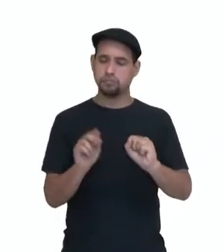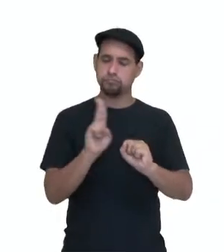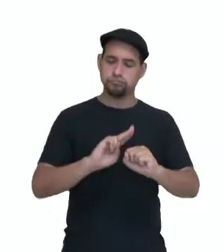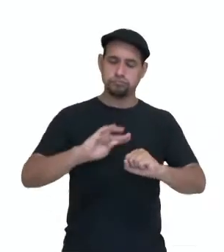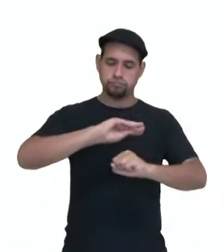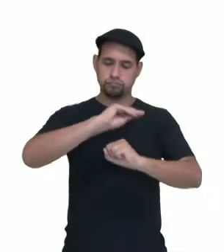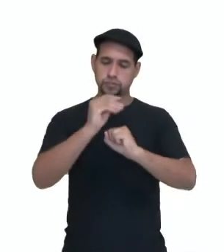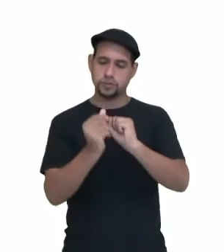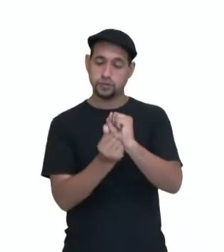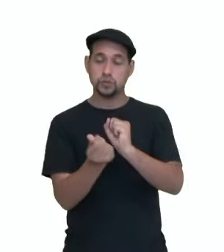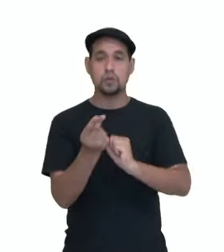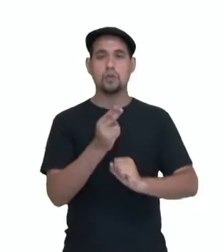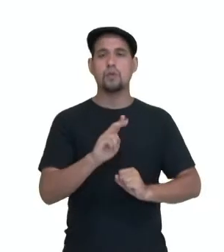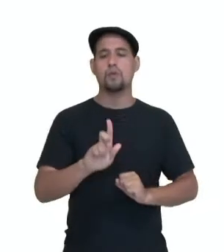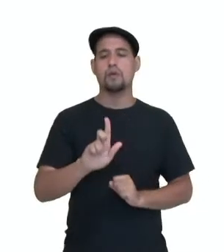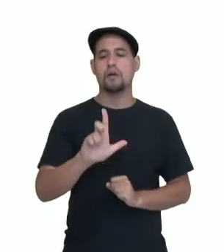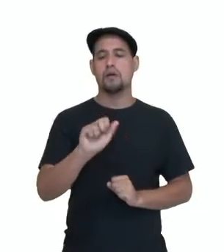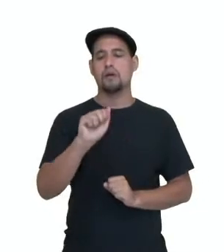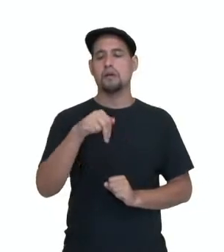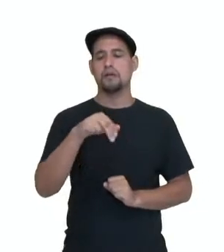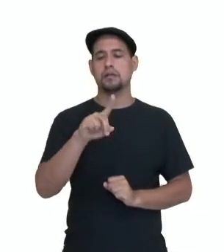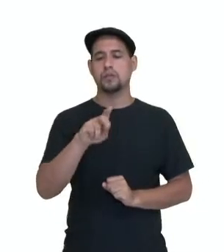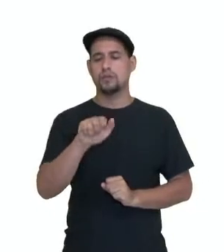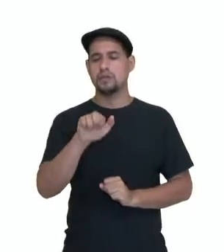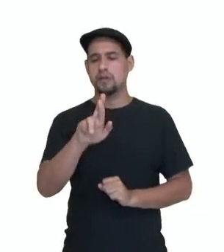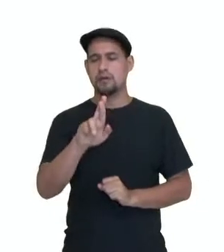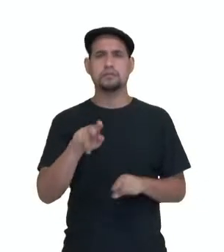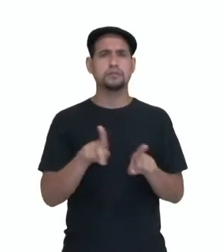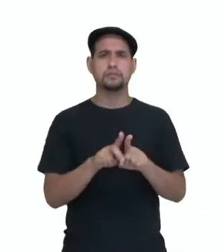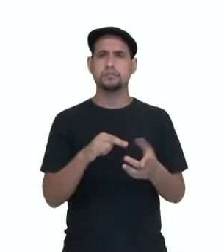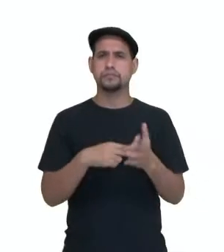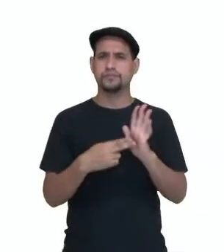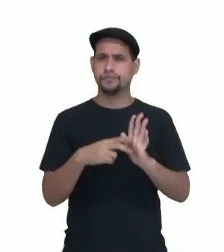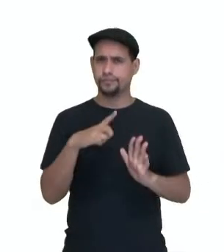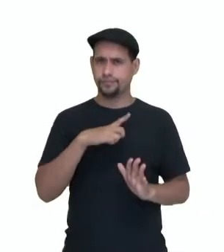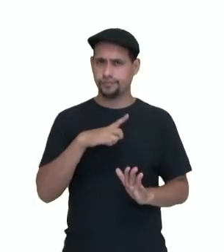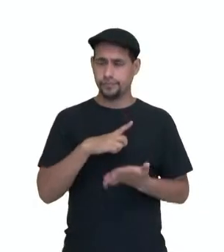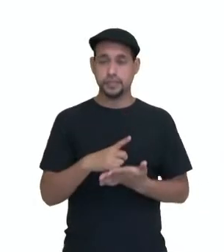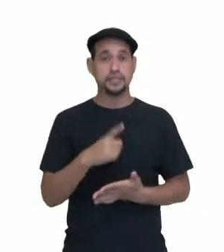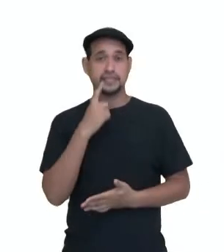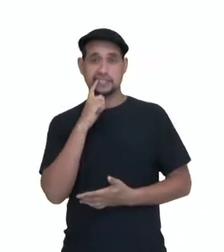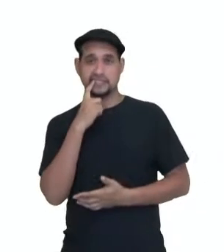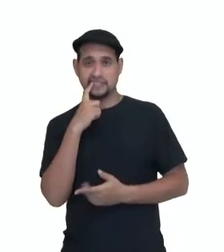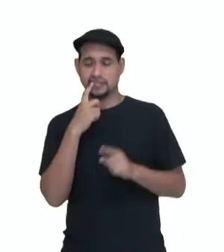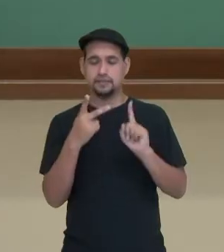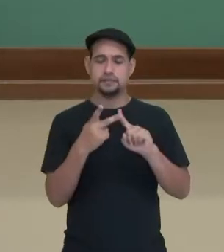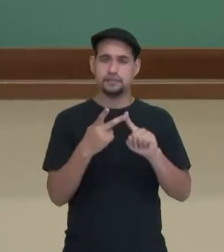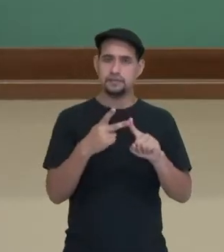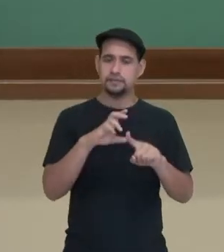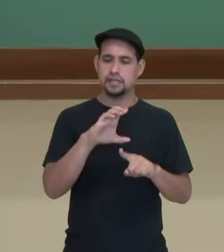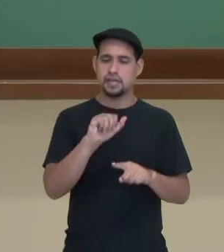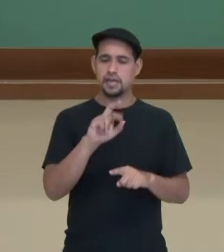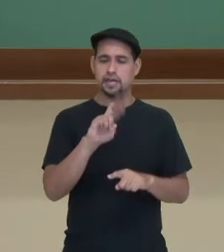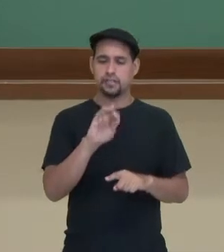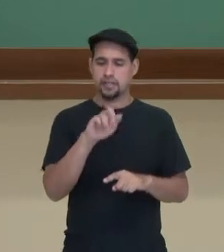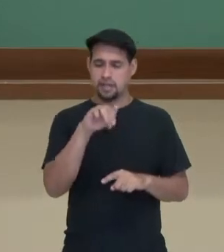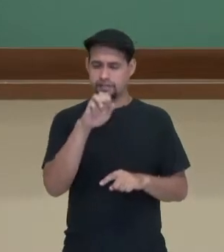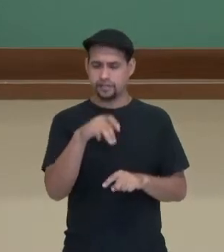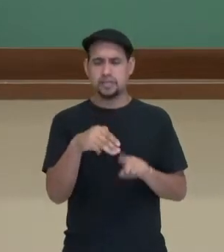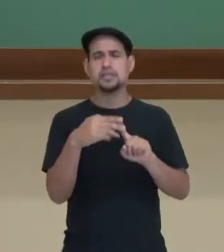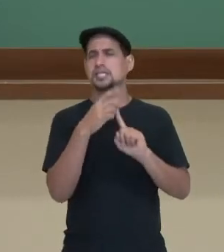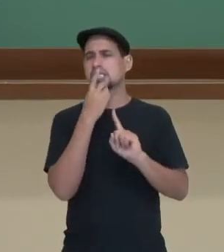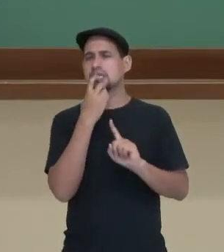ou glandular. O tecido conjuntivo, ele é dividido em tecido ósseo, cartilaginoso, sanguíneo, adiposo.